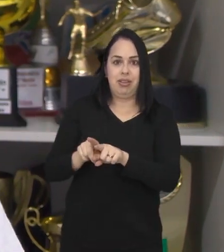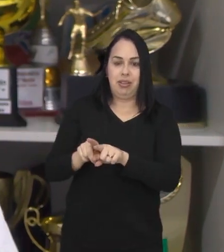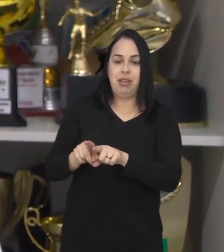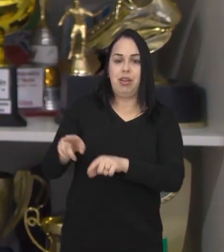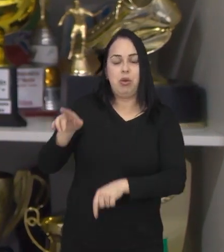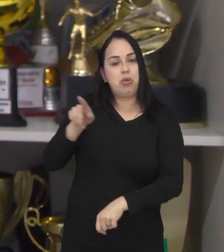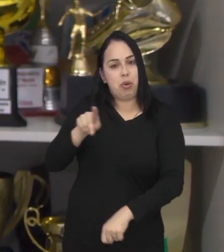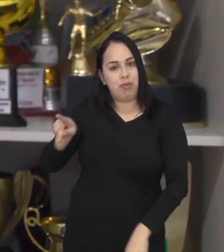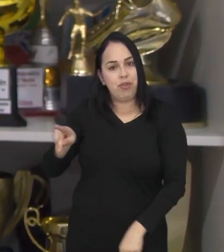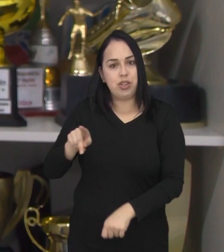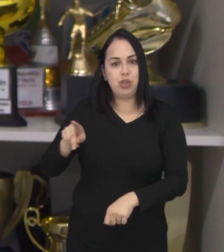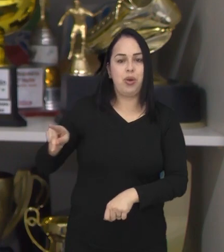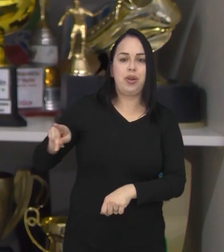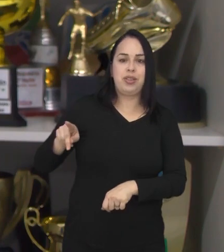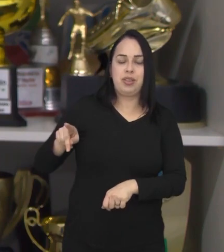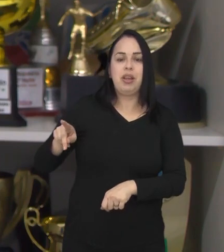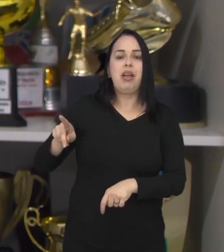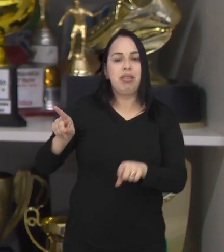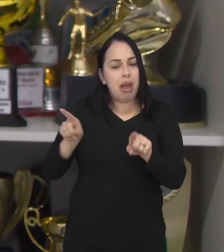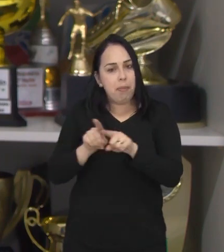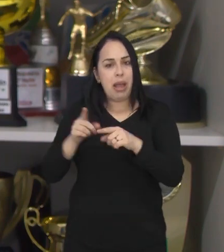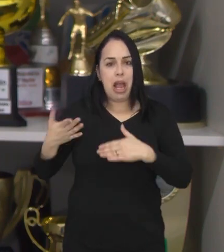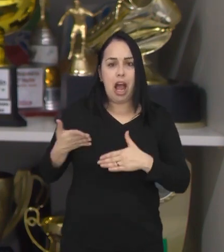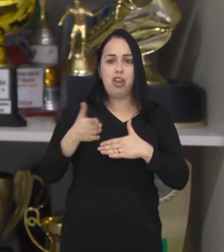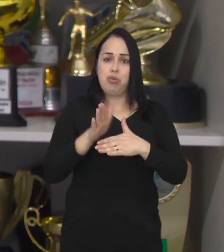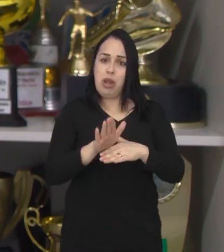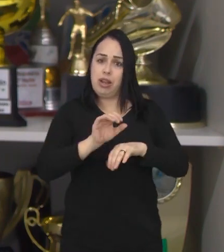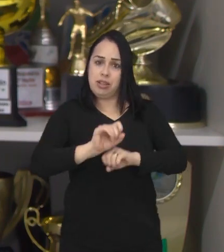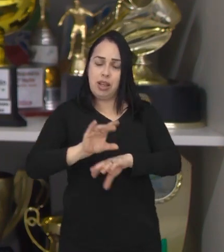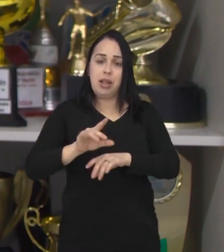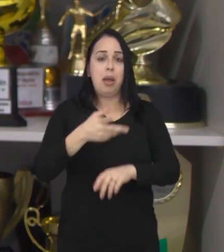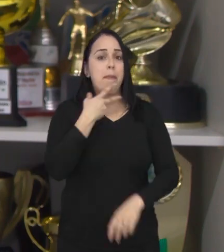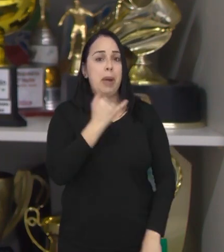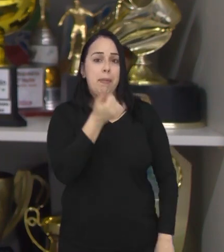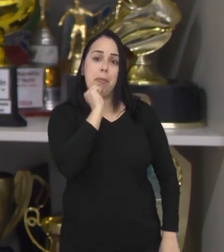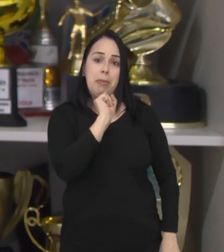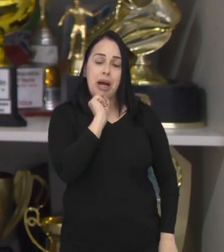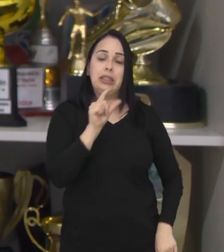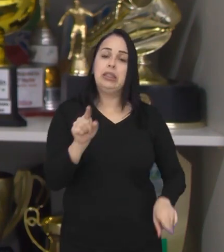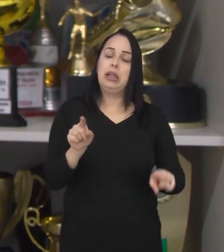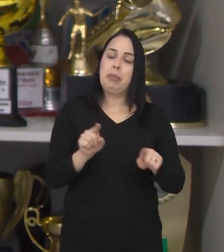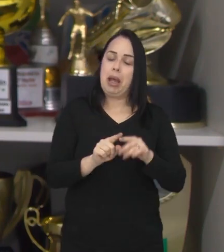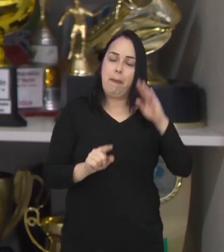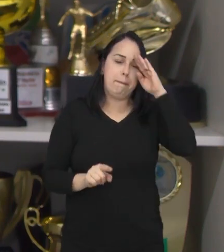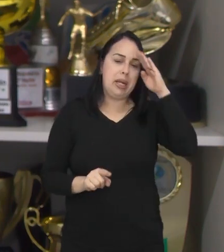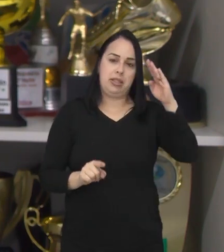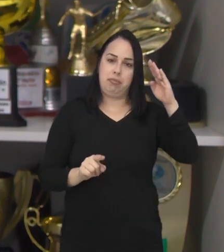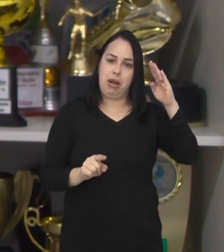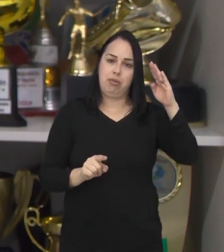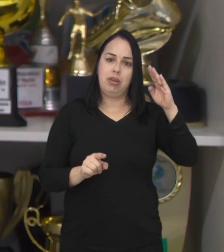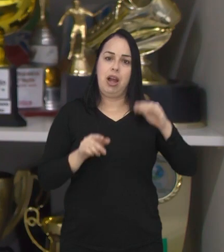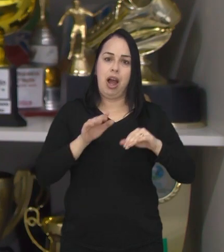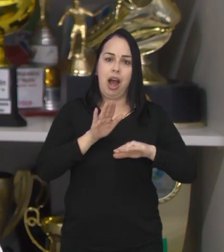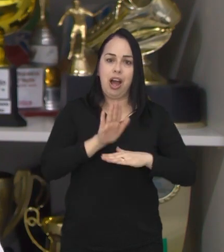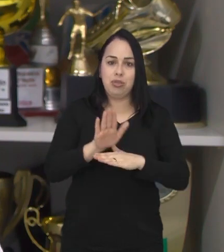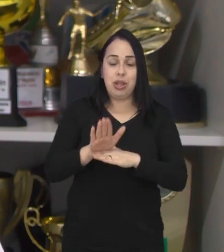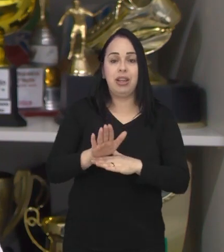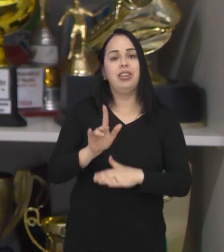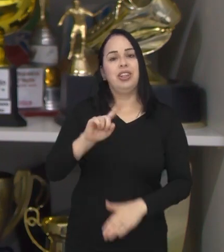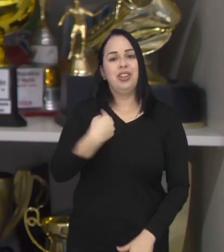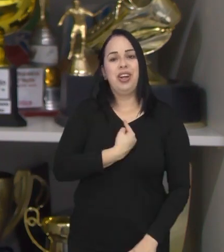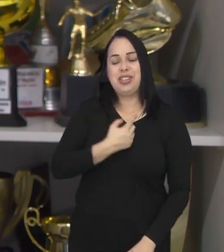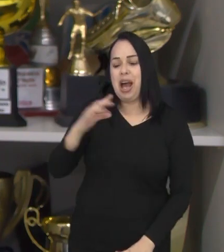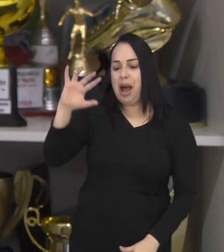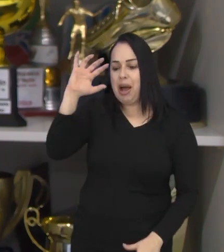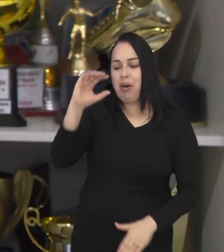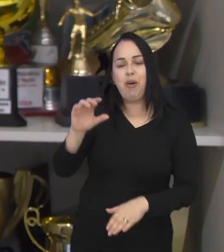próprios profissionais da educação também se envolverem nesse trabalho e os pais, que é o principal. A gente sabe como a gente, como pais,